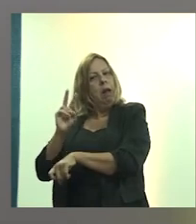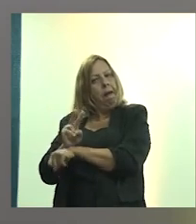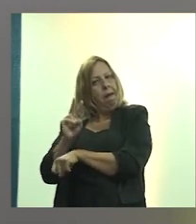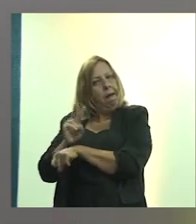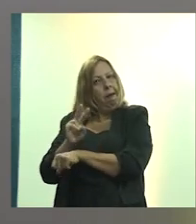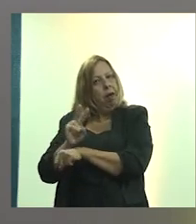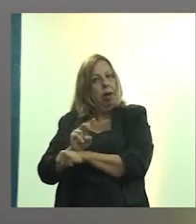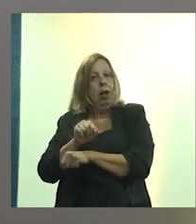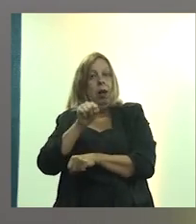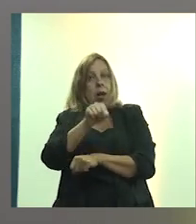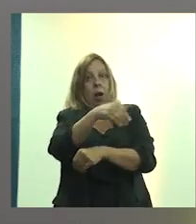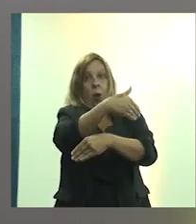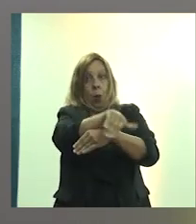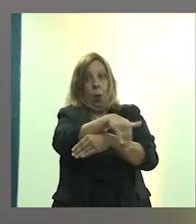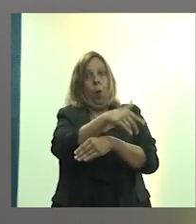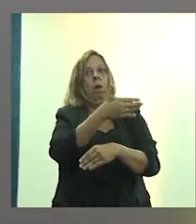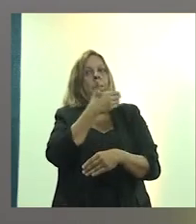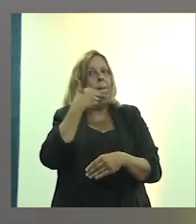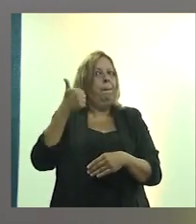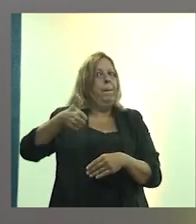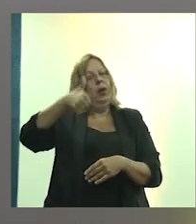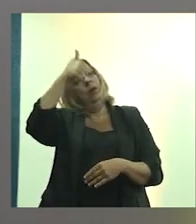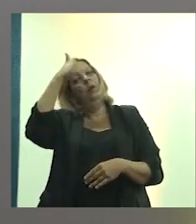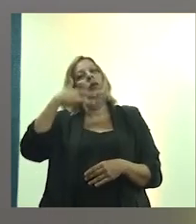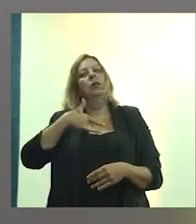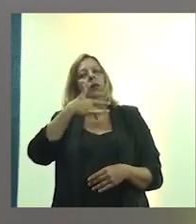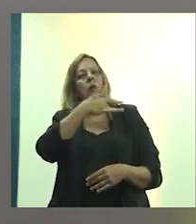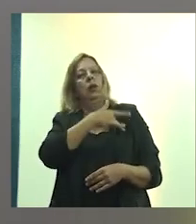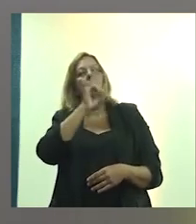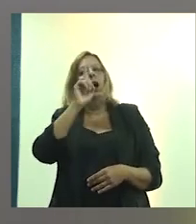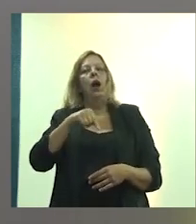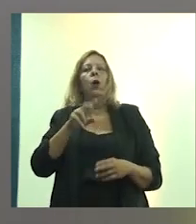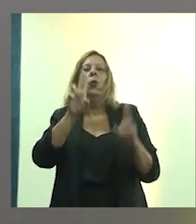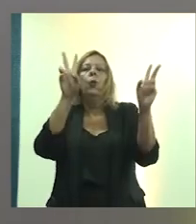nessa época de o milagre da Rua 4.